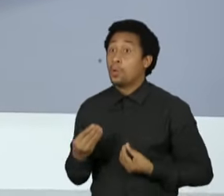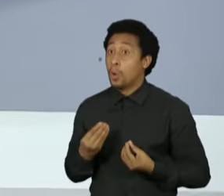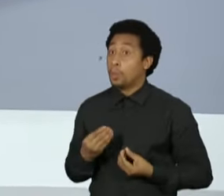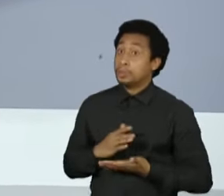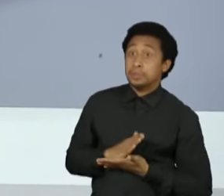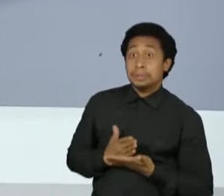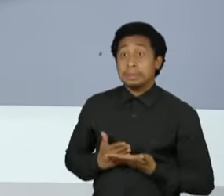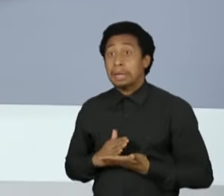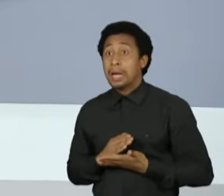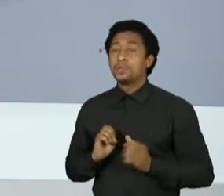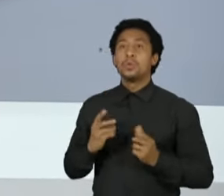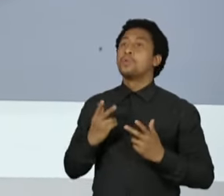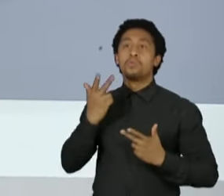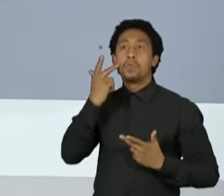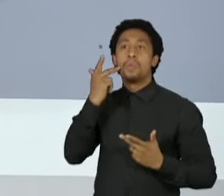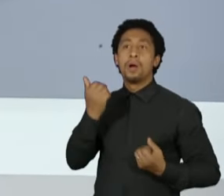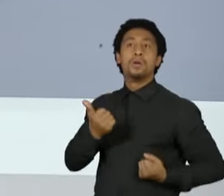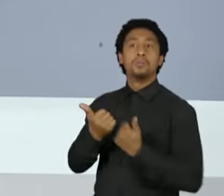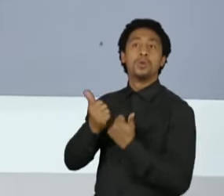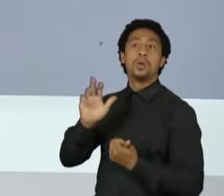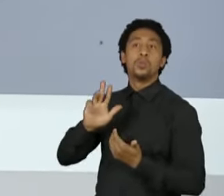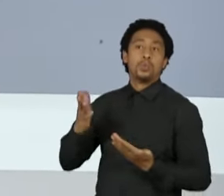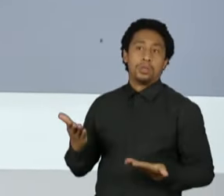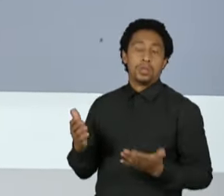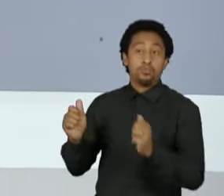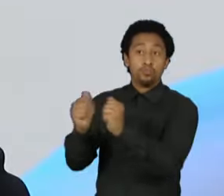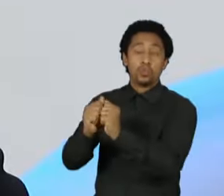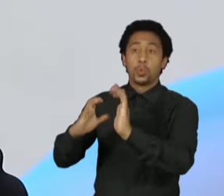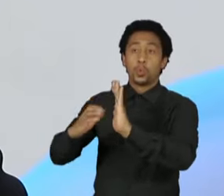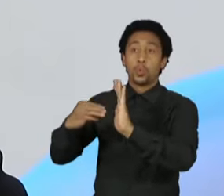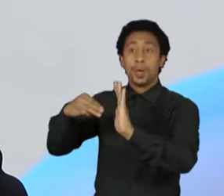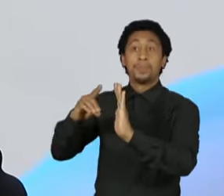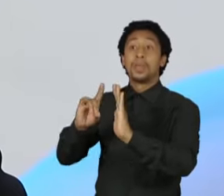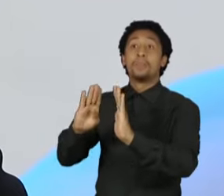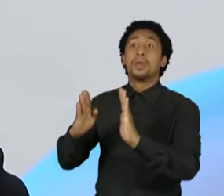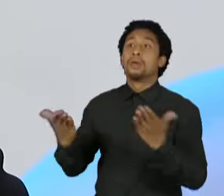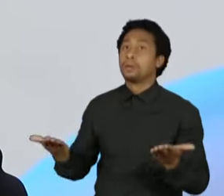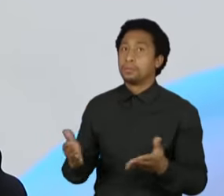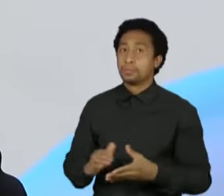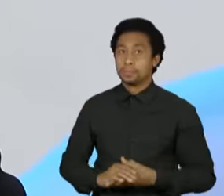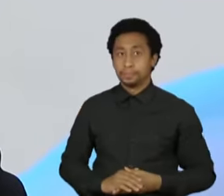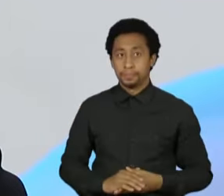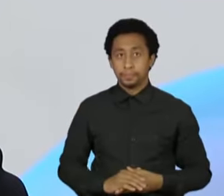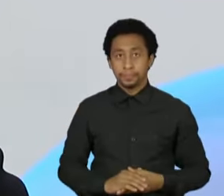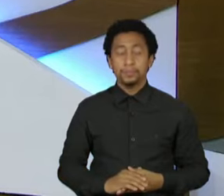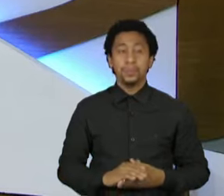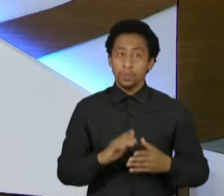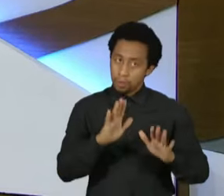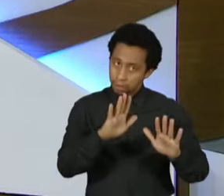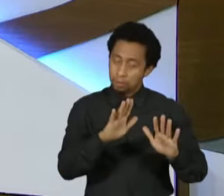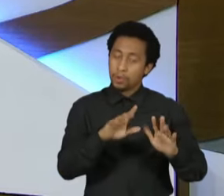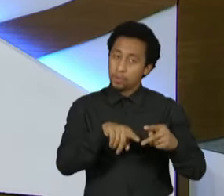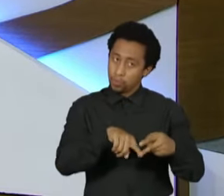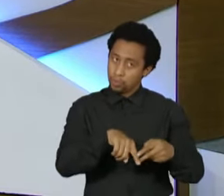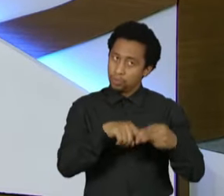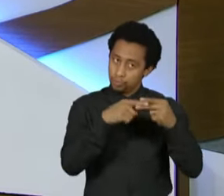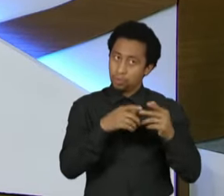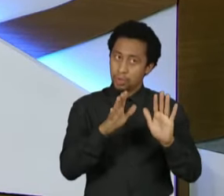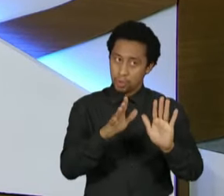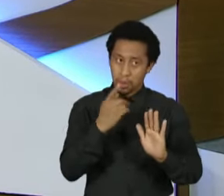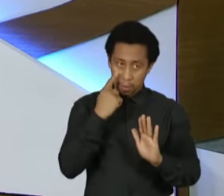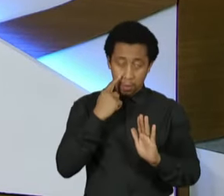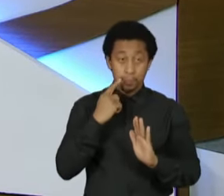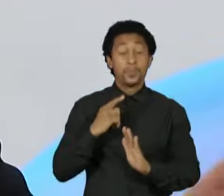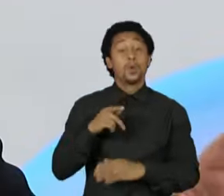acompanhar o seu partido num eventual apoio ao Lula no segundo turno? isso. Claro que se a senhora não estivesse no segundo turno. aqui o presidente do